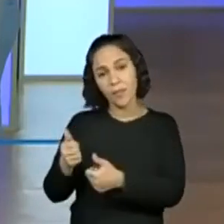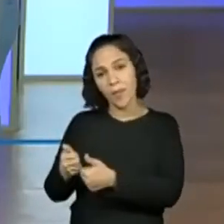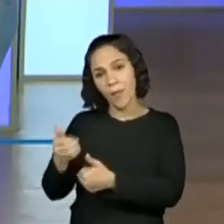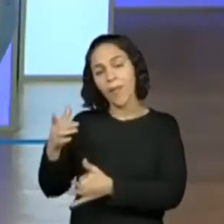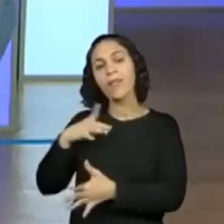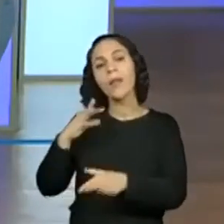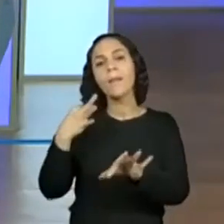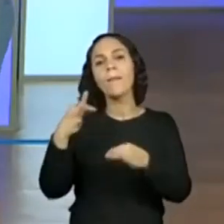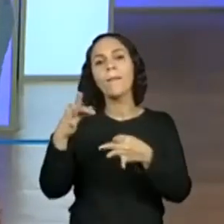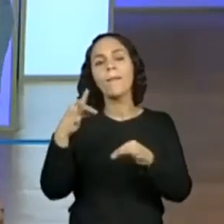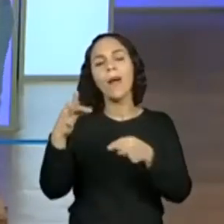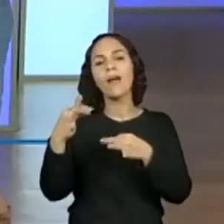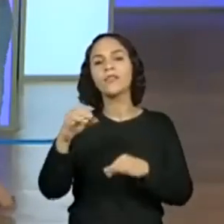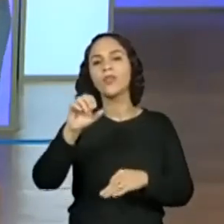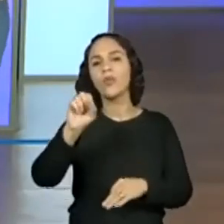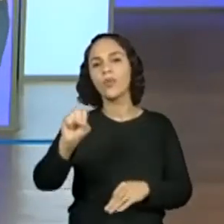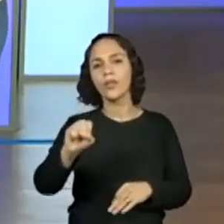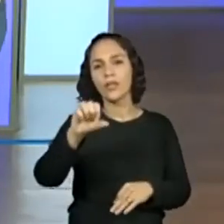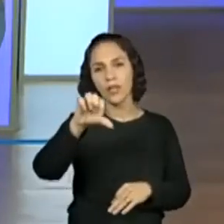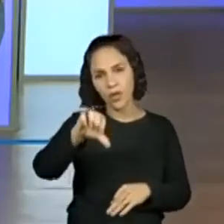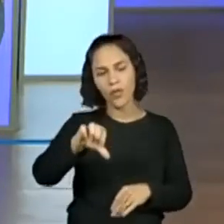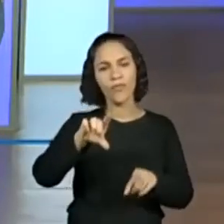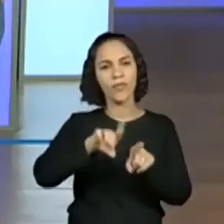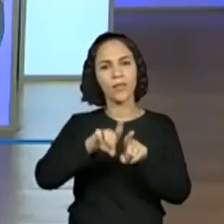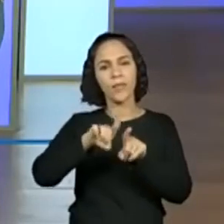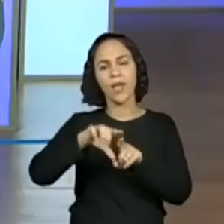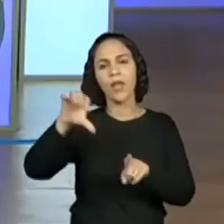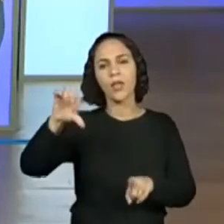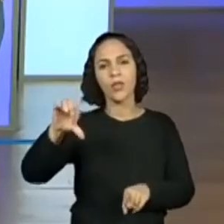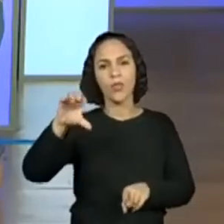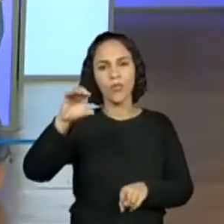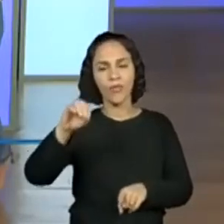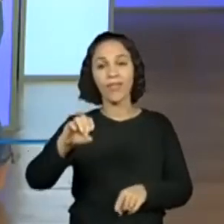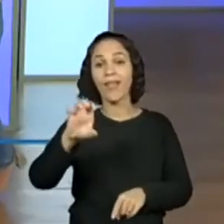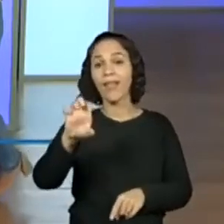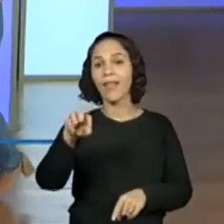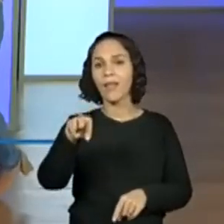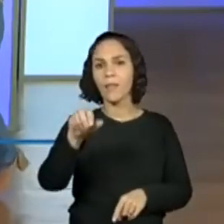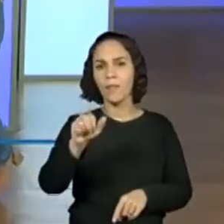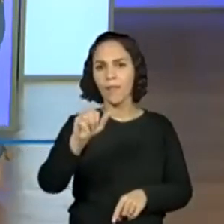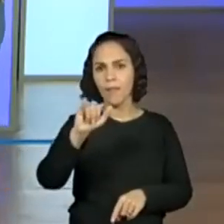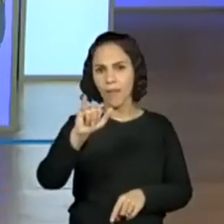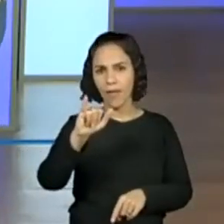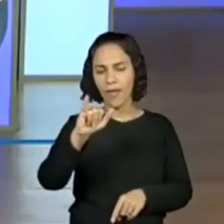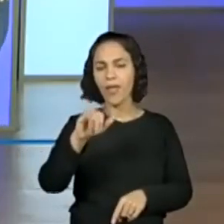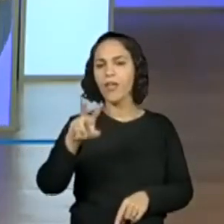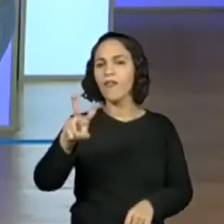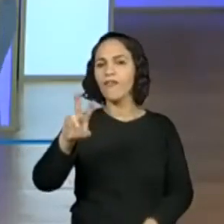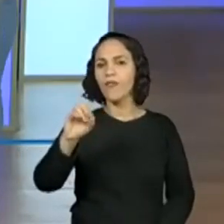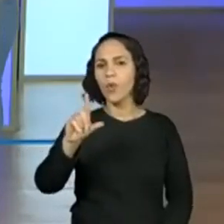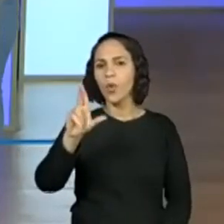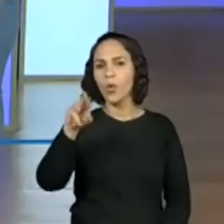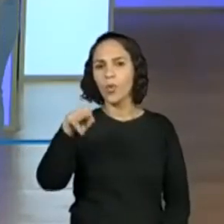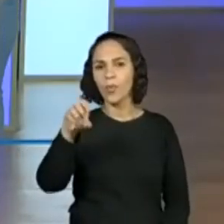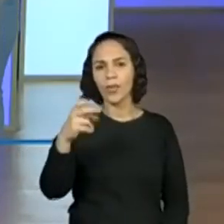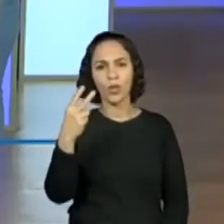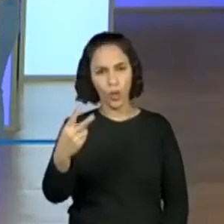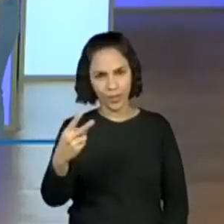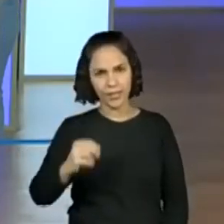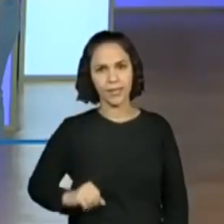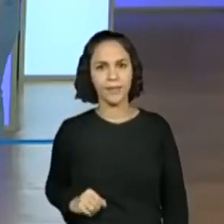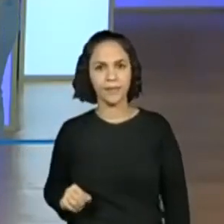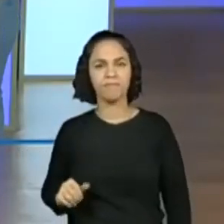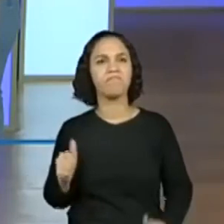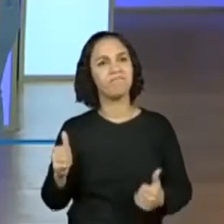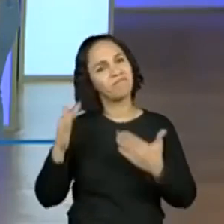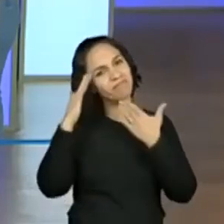páginas, né? Página 89 e 90 do EMAI, volume 2. Não é isso? Isso mesmo. Obrigado, Prona Paula. Vamos